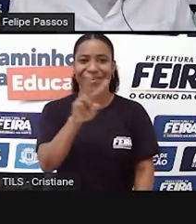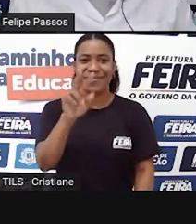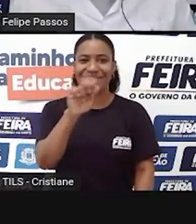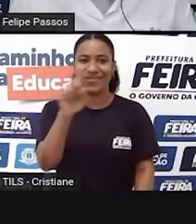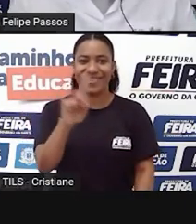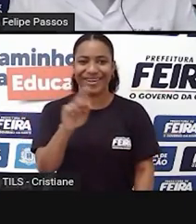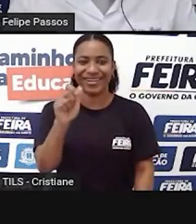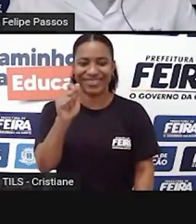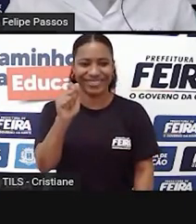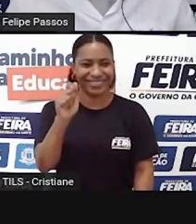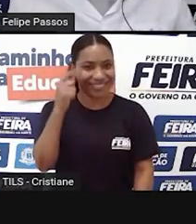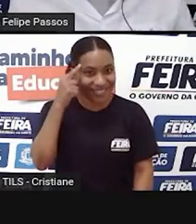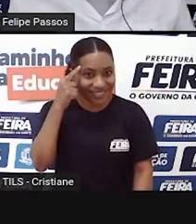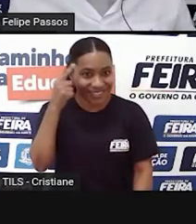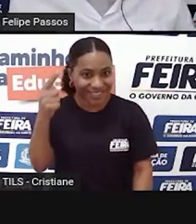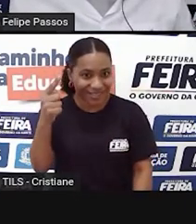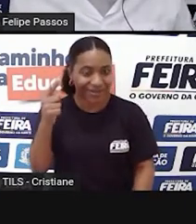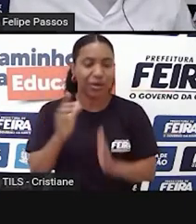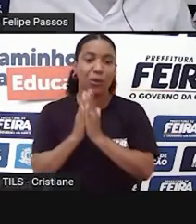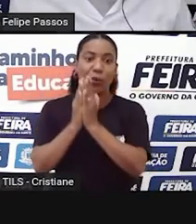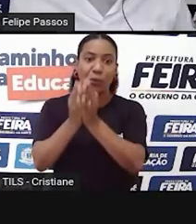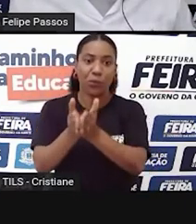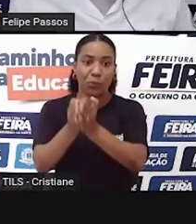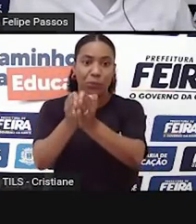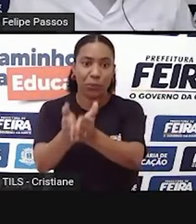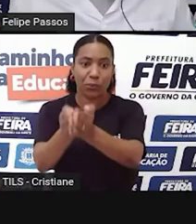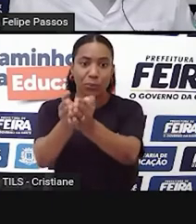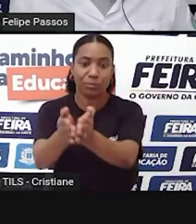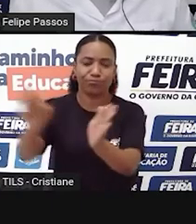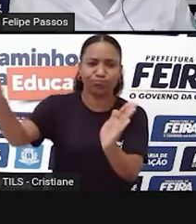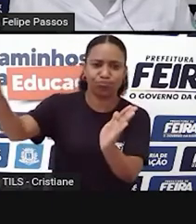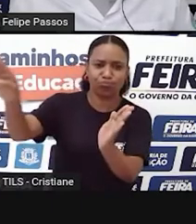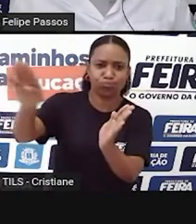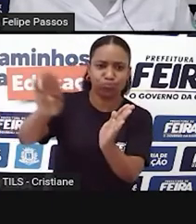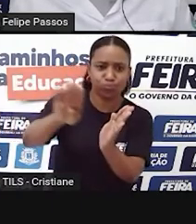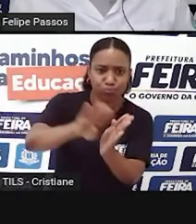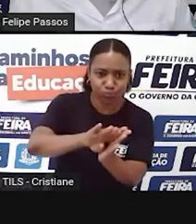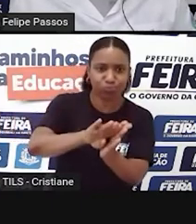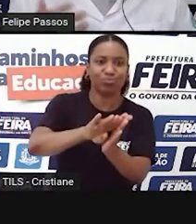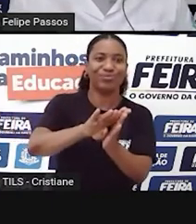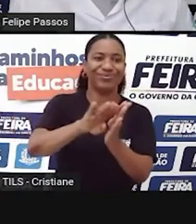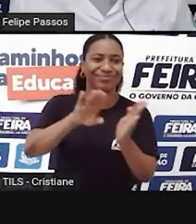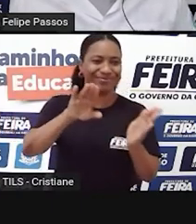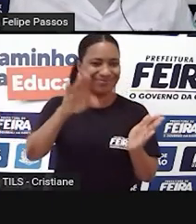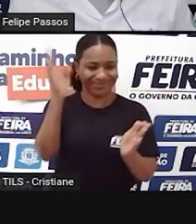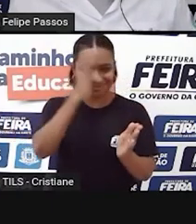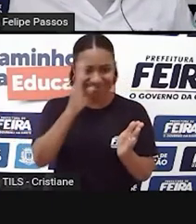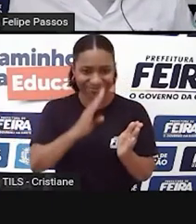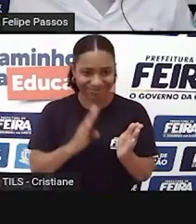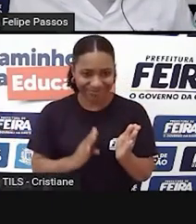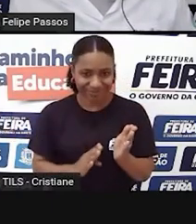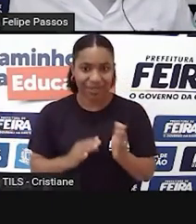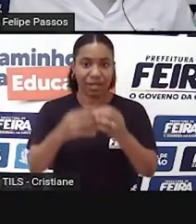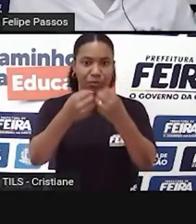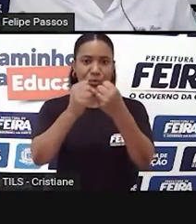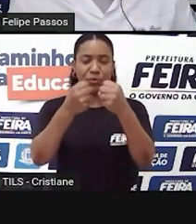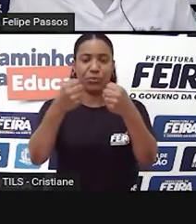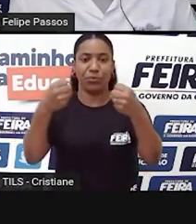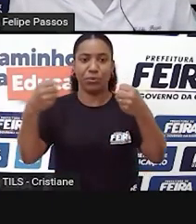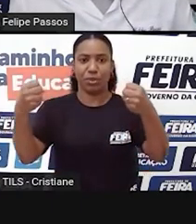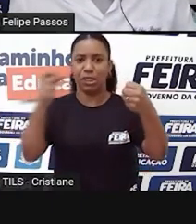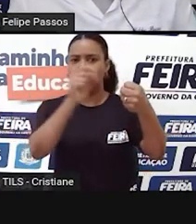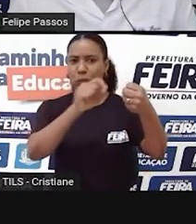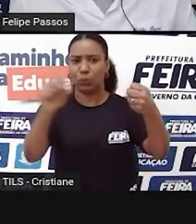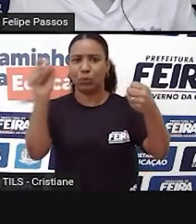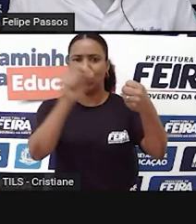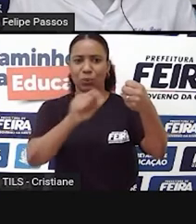descrevendo o Brasil, né? Alguns autores até chamam de certidão de nascimento do Brasil, porque Pedro